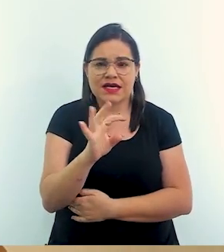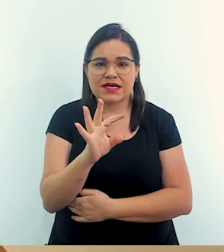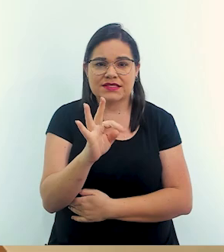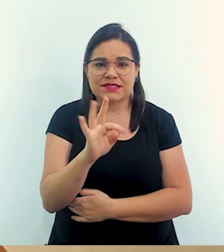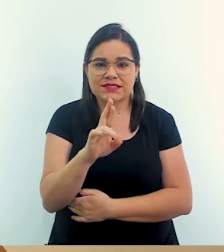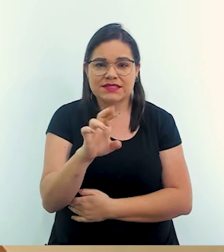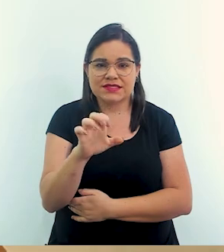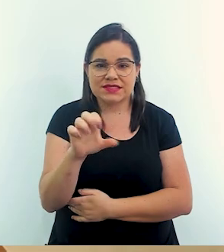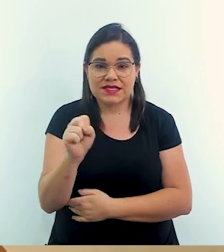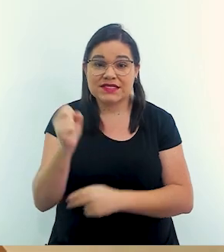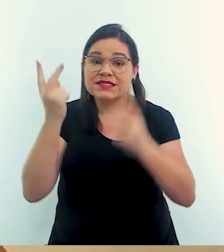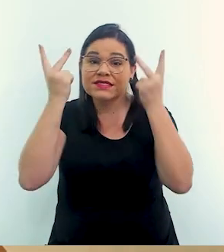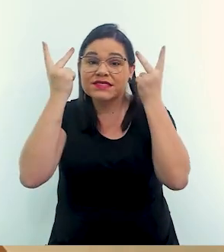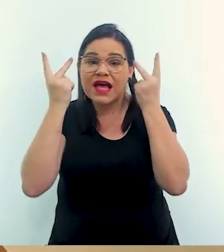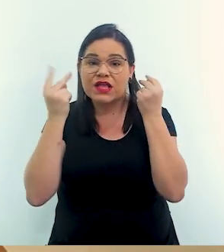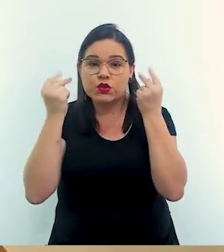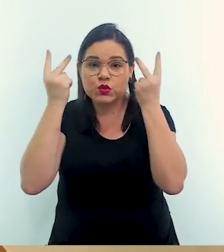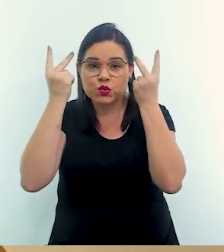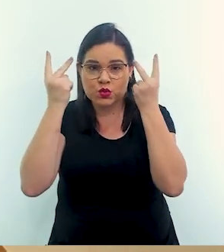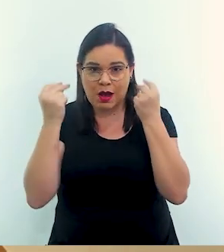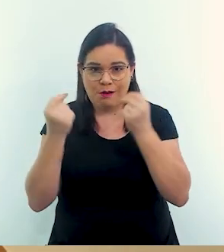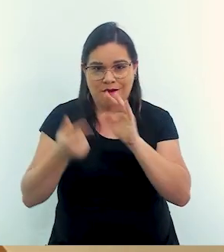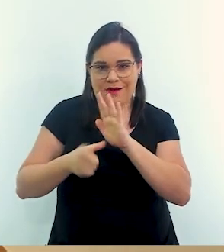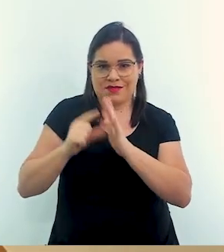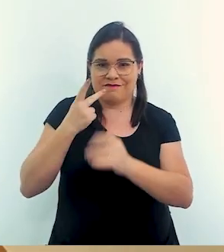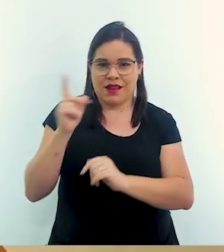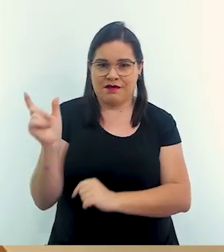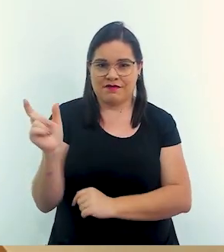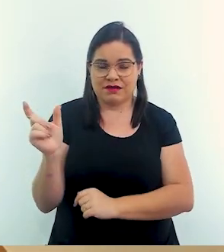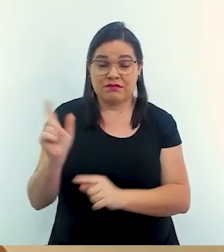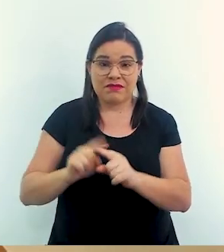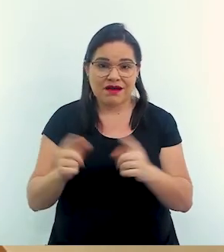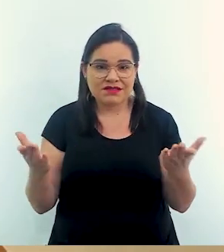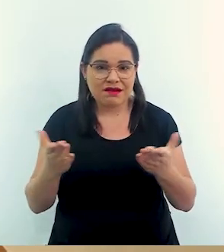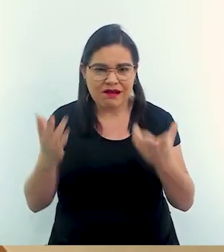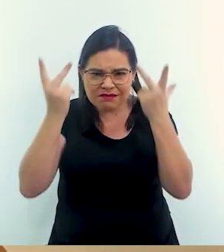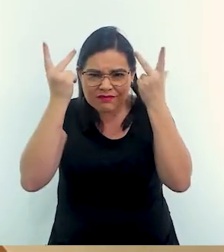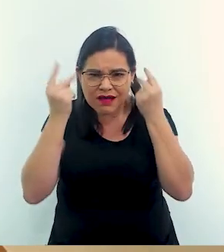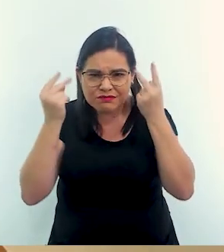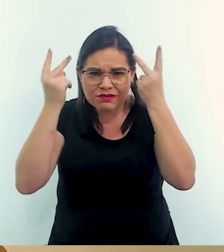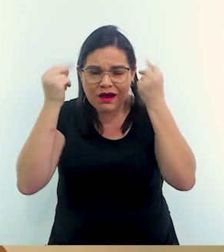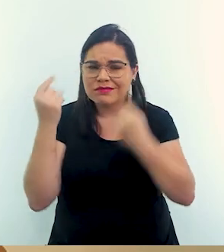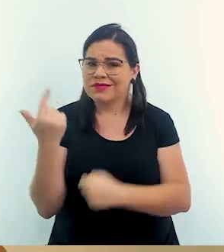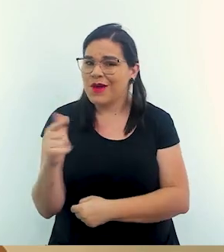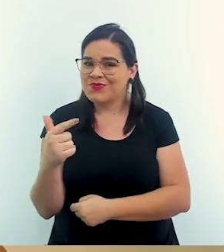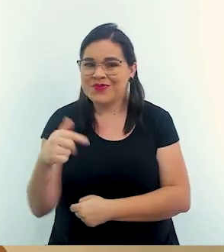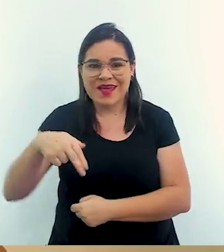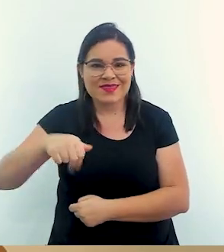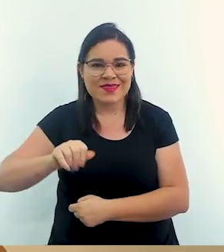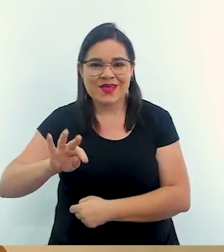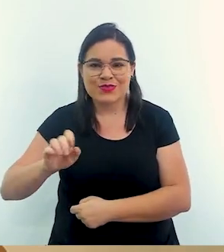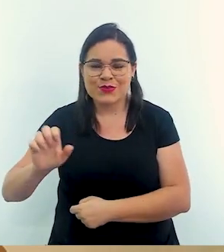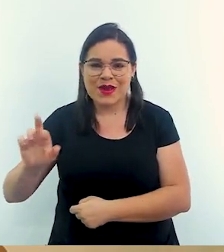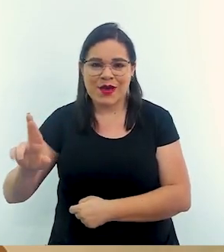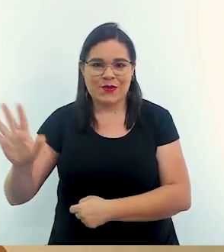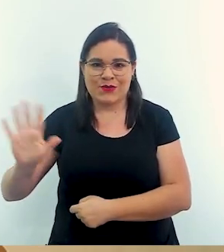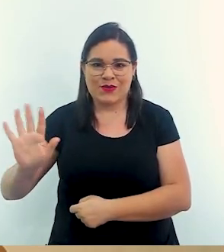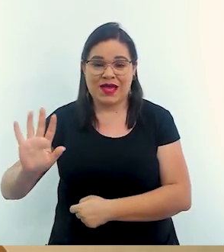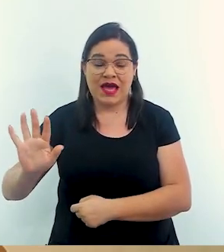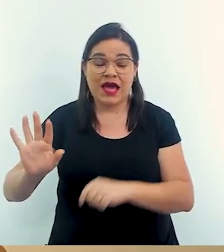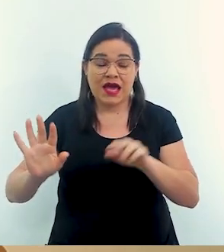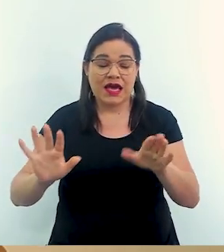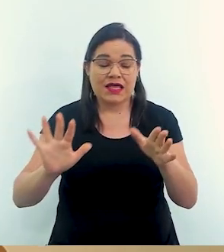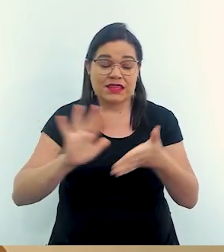de desastres naturais, e a gente cortar os naturais, que de natural não tem nada. O desastre, o que que é? É um evento natural